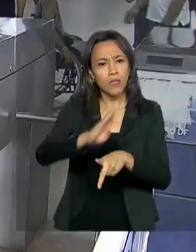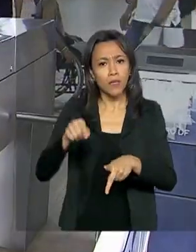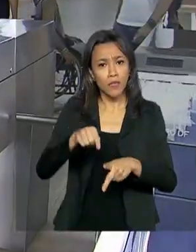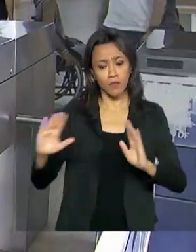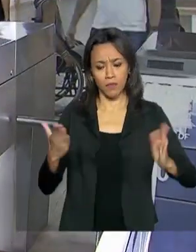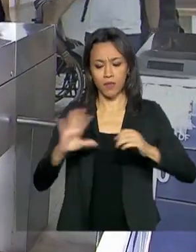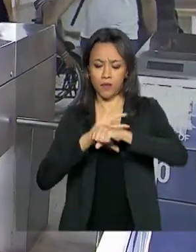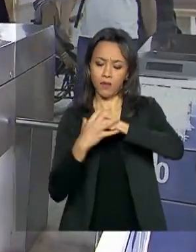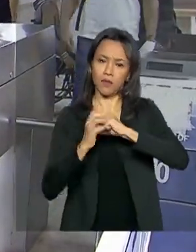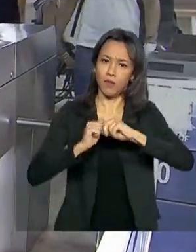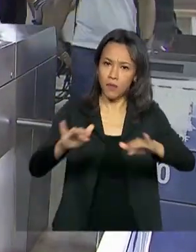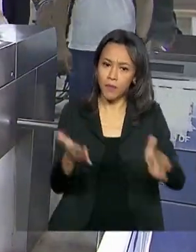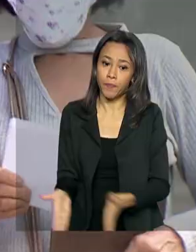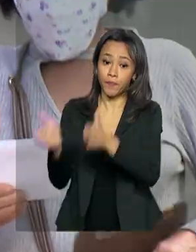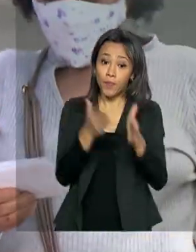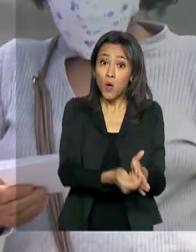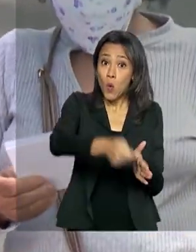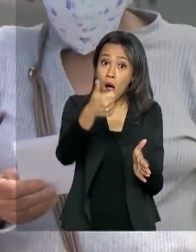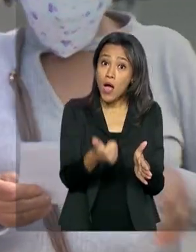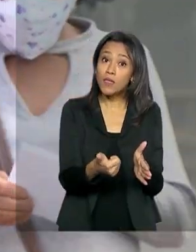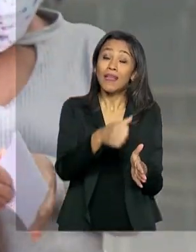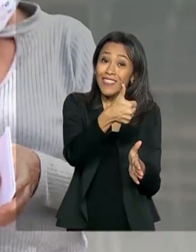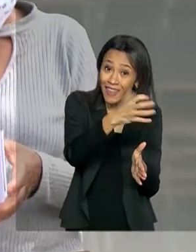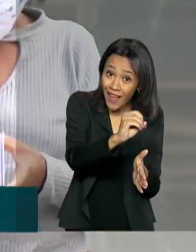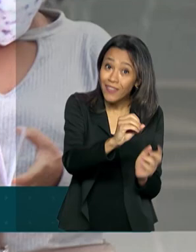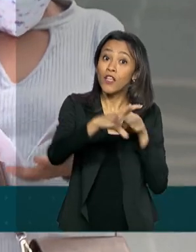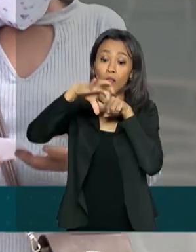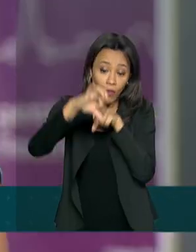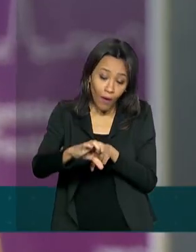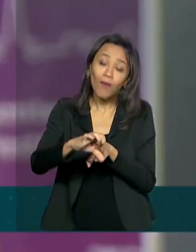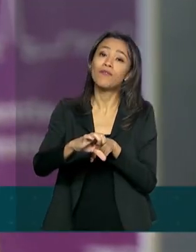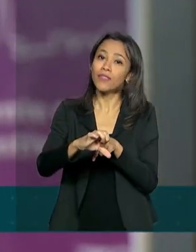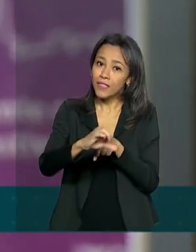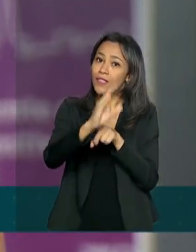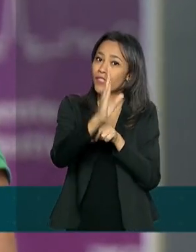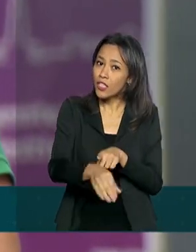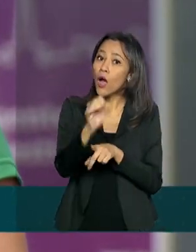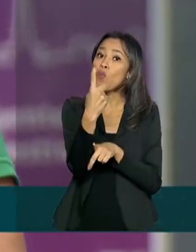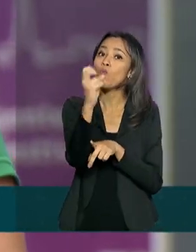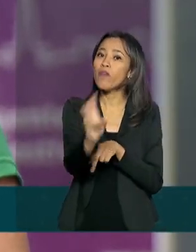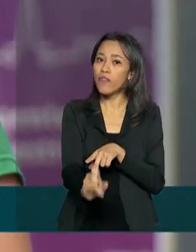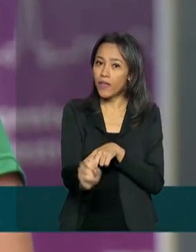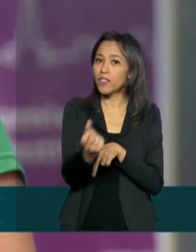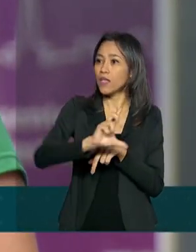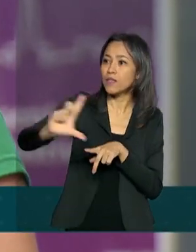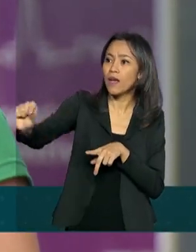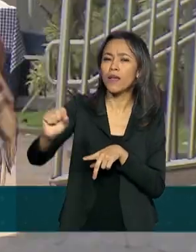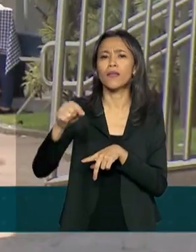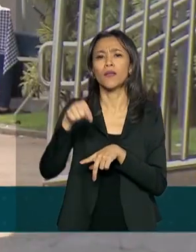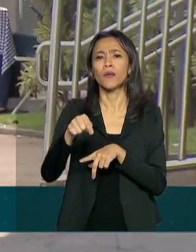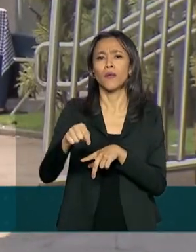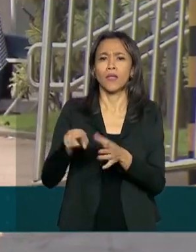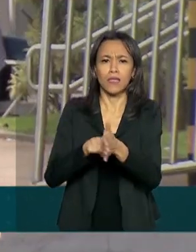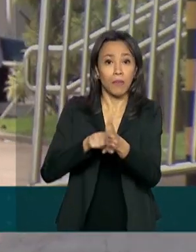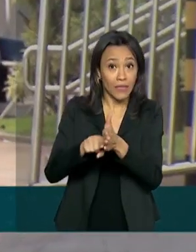Quase 9 em cada 10 brasileiros disseram ter saído de casa pelo menos uma vez durante a semana que antecedeu a